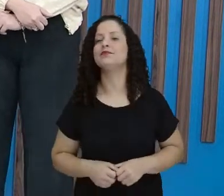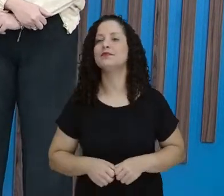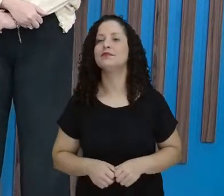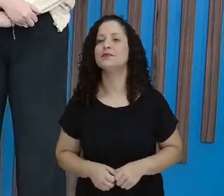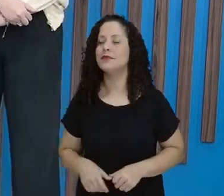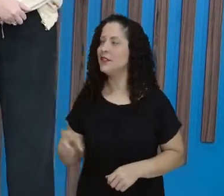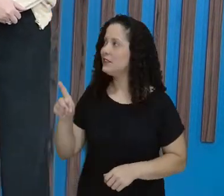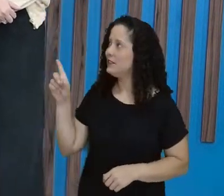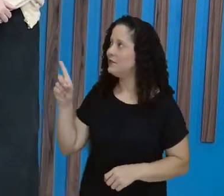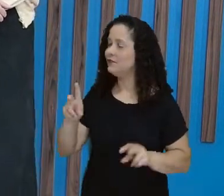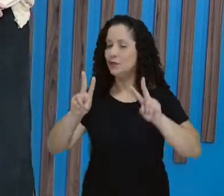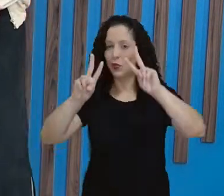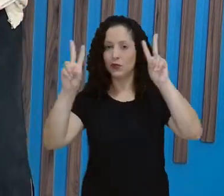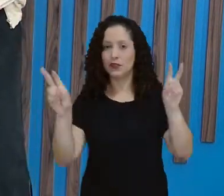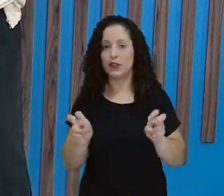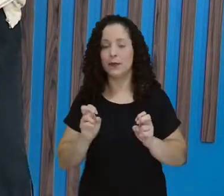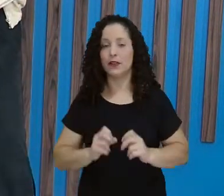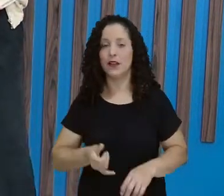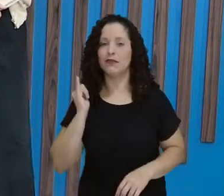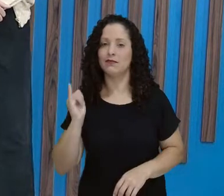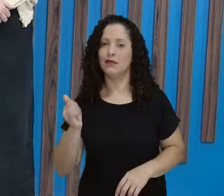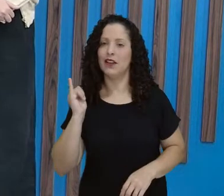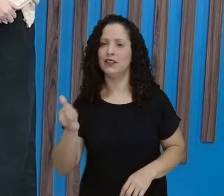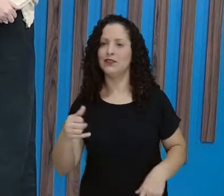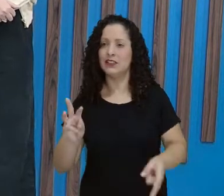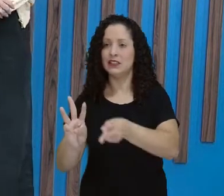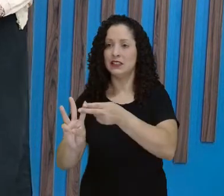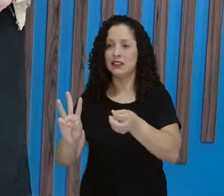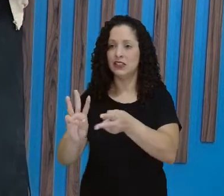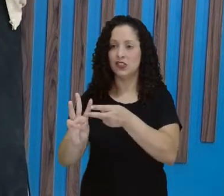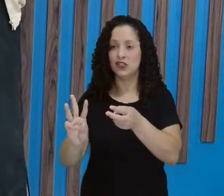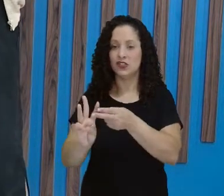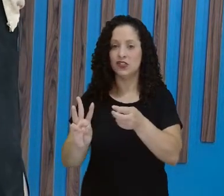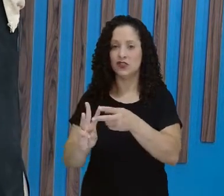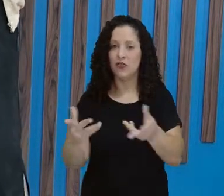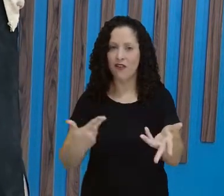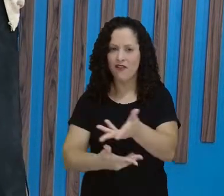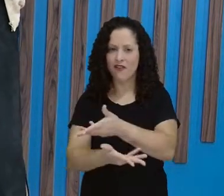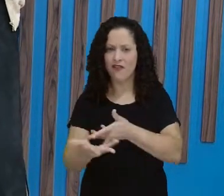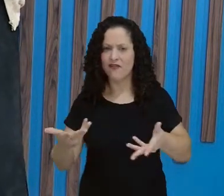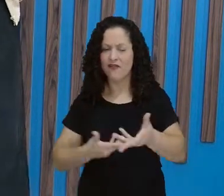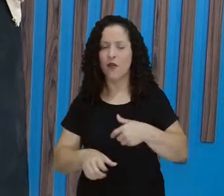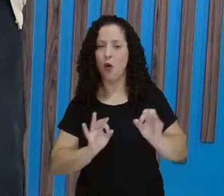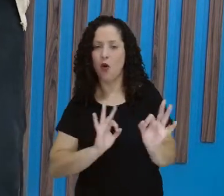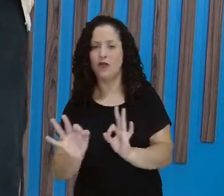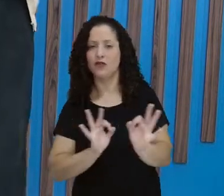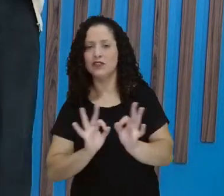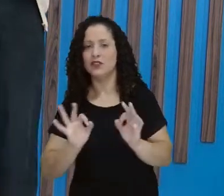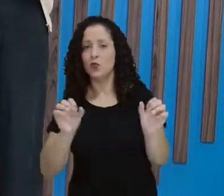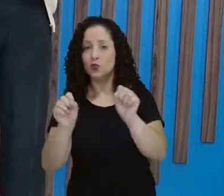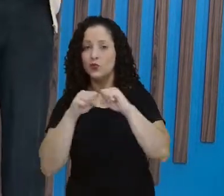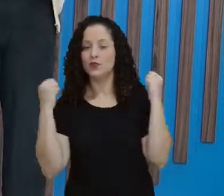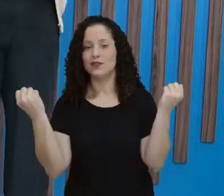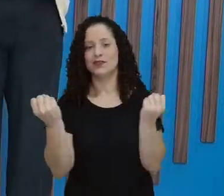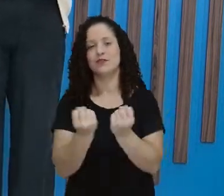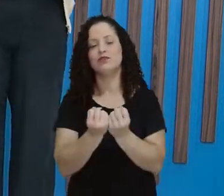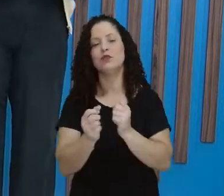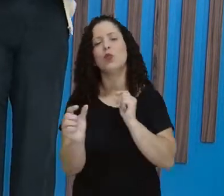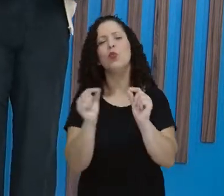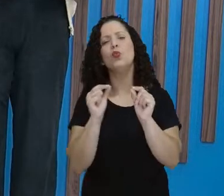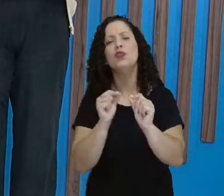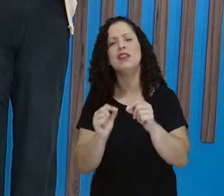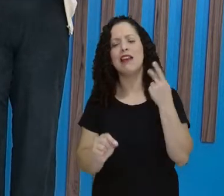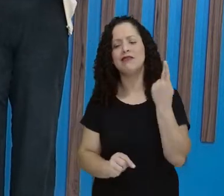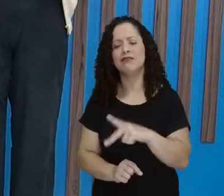narrativas indígenas sobre as organizações sociais. A gente vai entender um pouco sobre a organização desse grupo